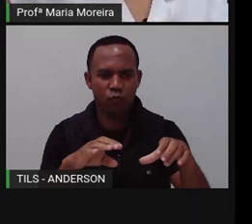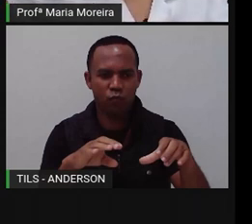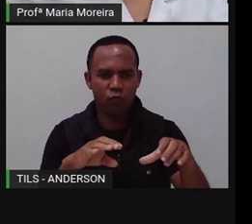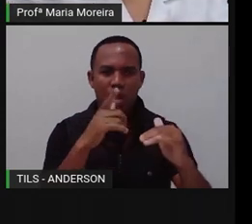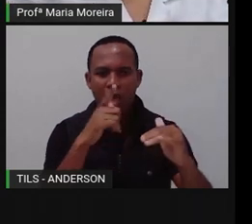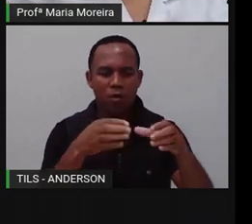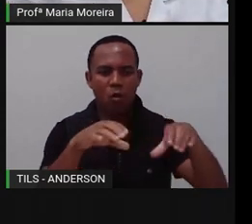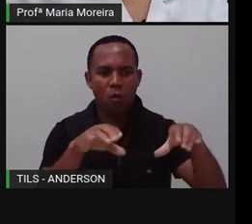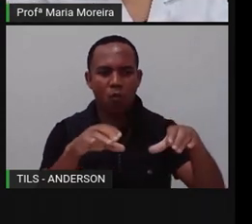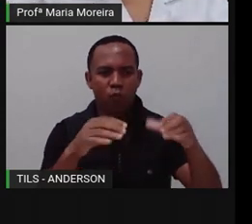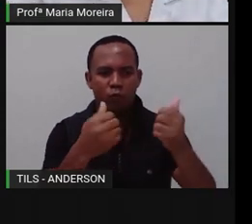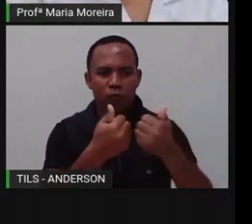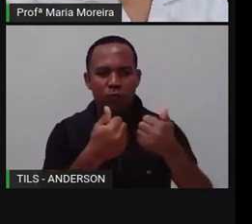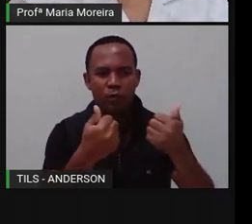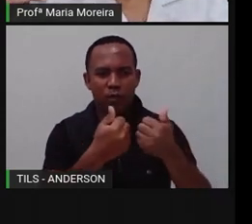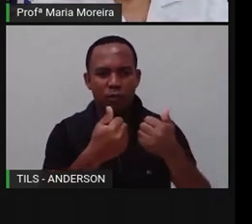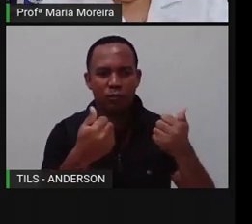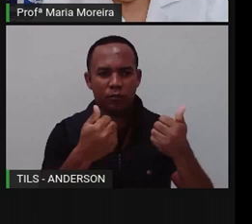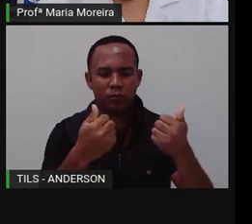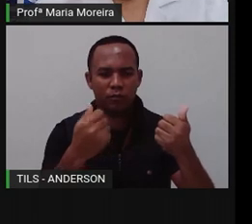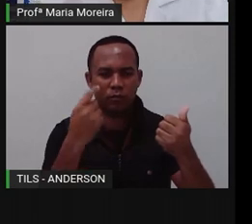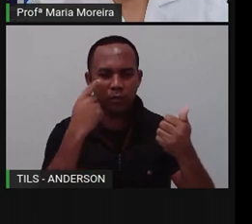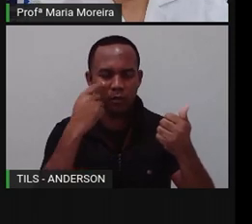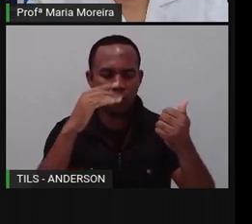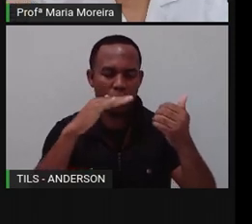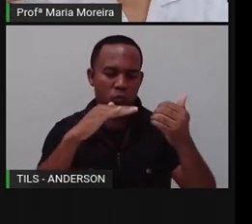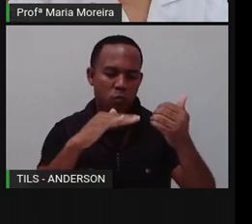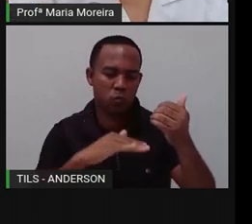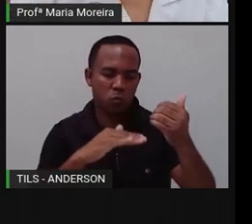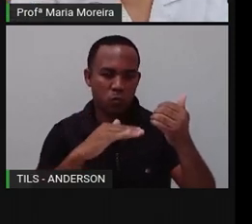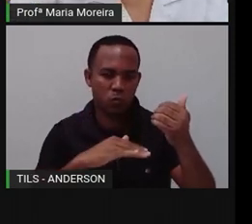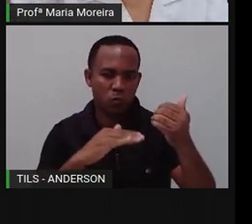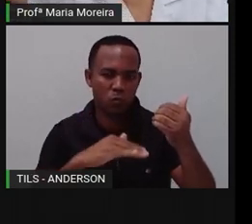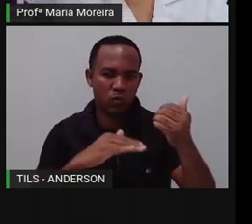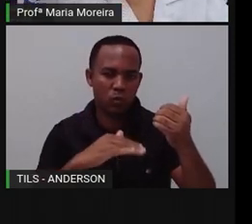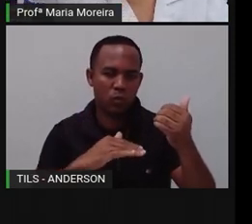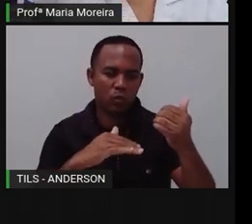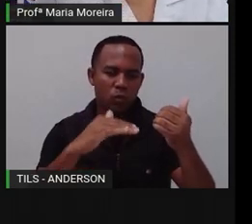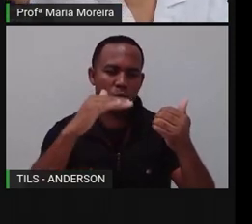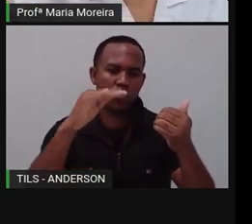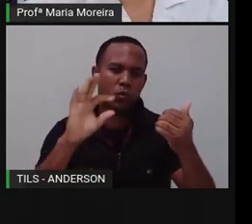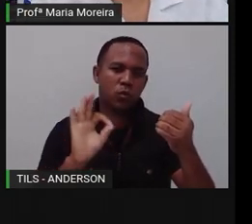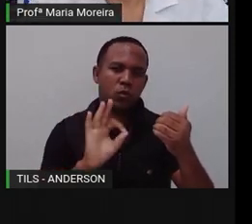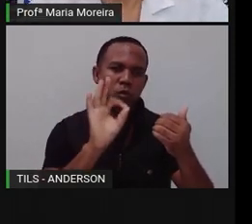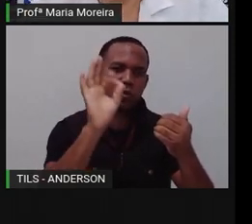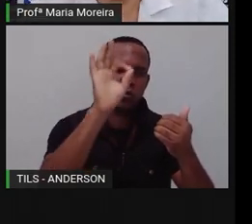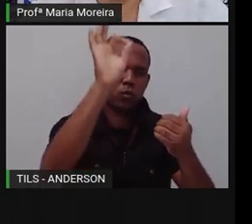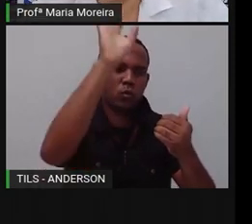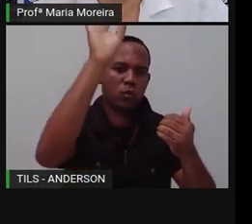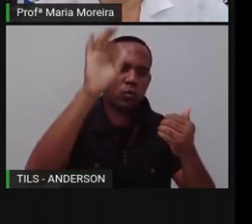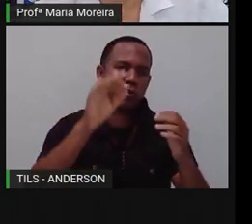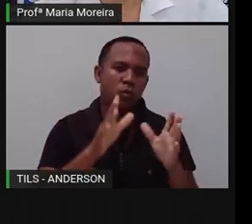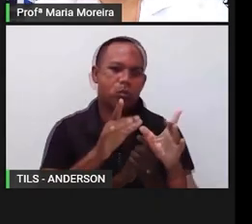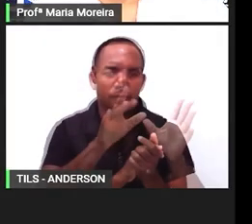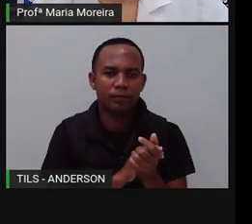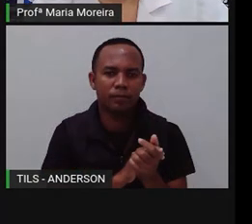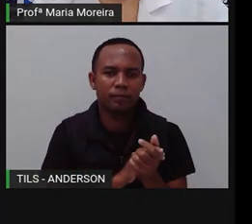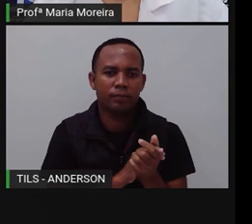Ovo, perto, larva, desce, pulpa, sobe pra o quê? Pra voar. Certo?